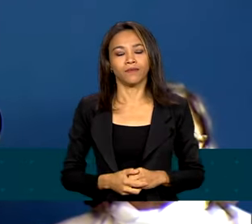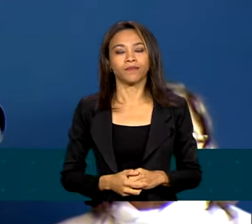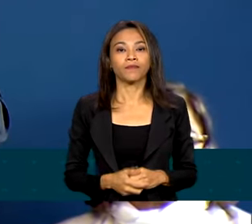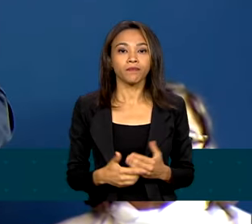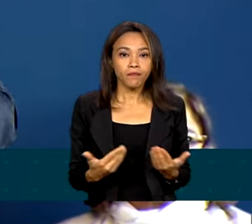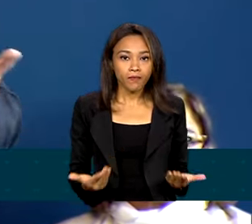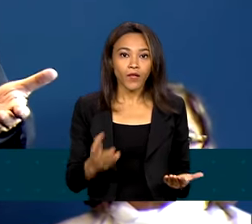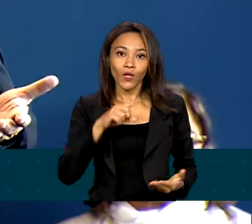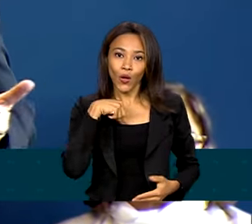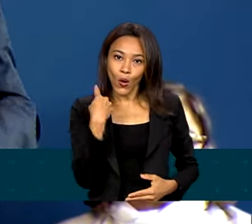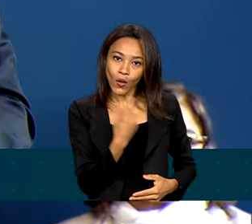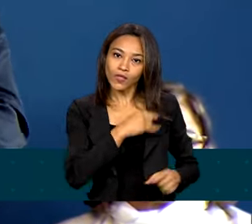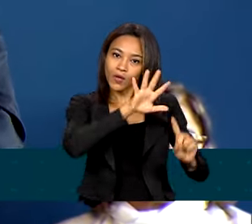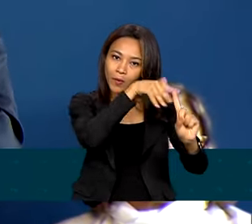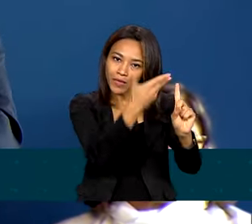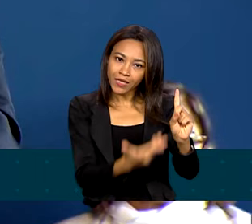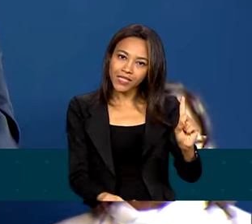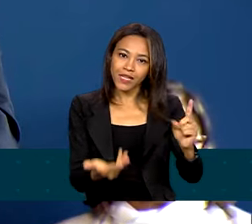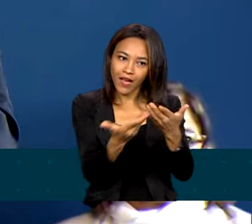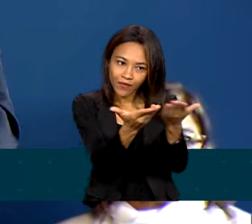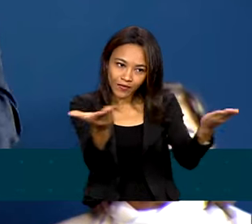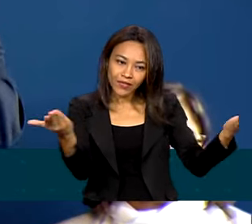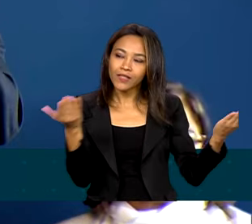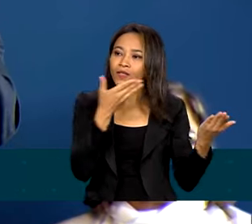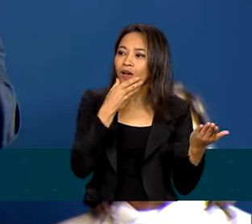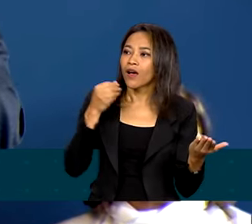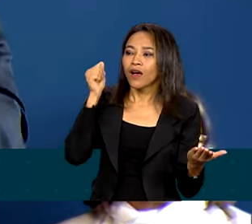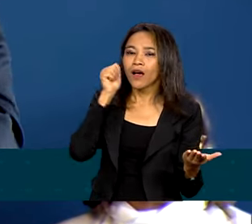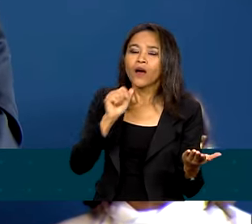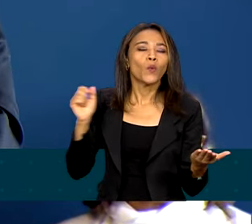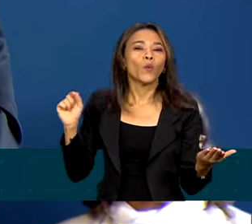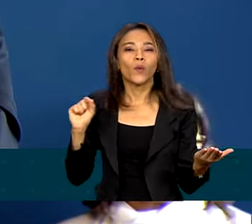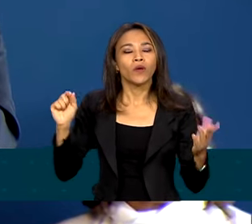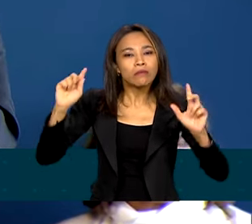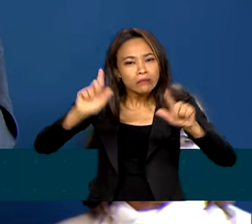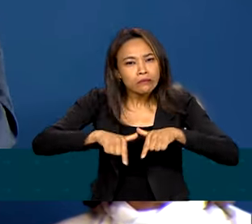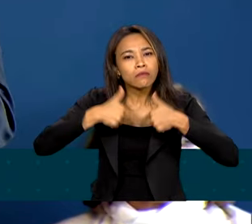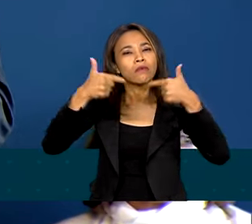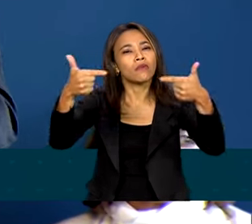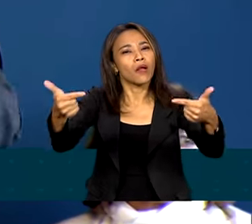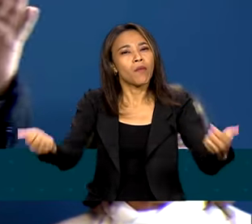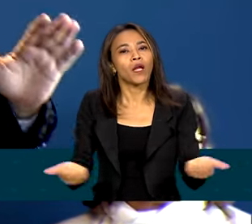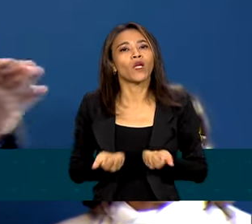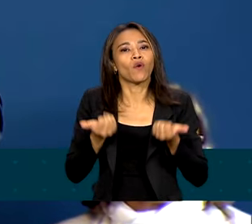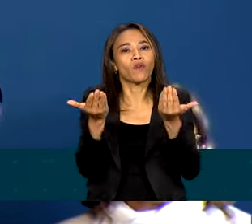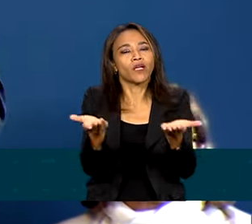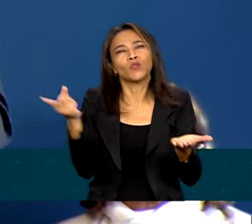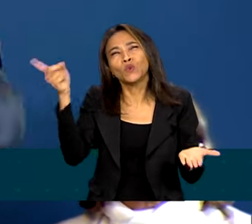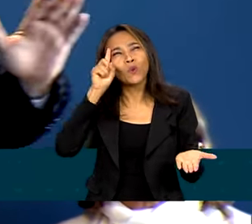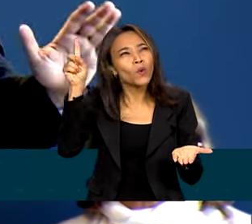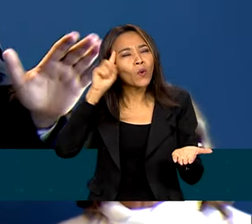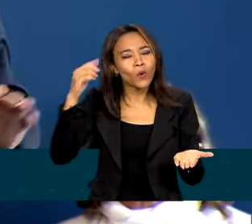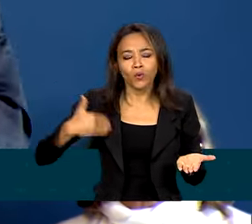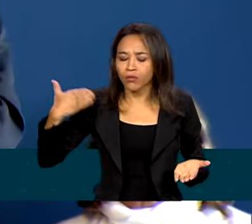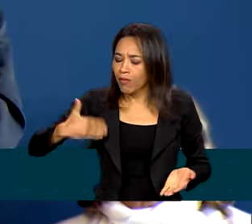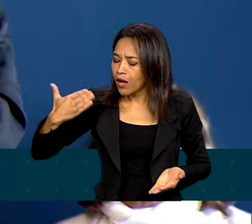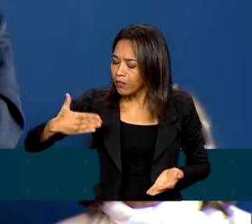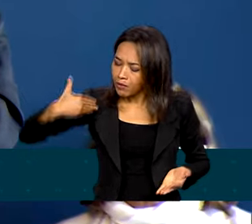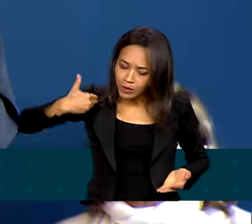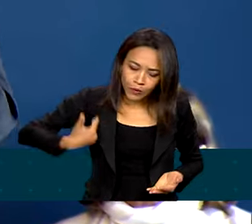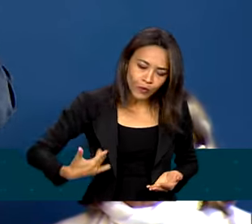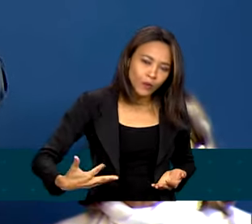homenagear a todos e todas pelo trabalho prestado todos os dias, o ano inteiro,